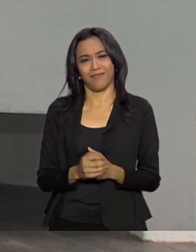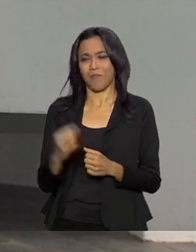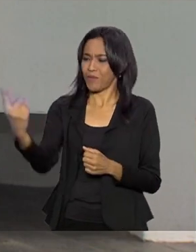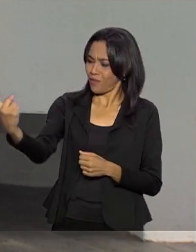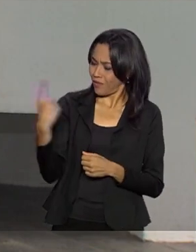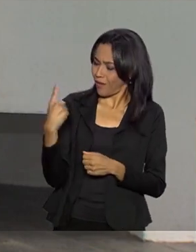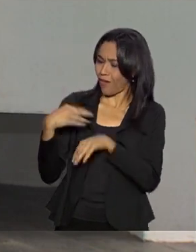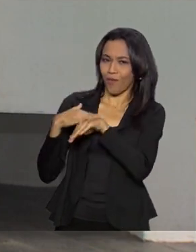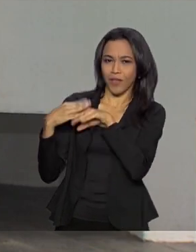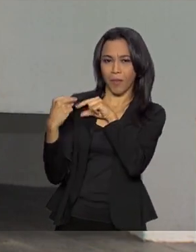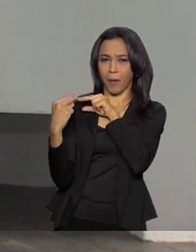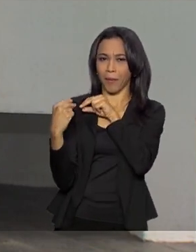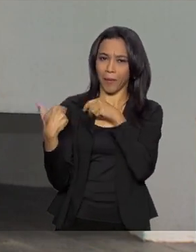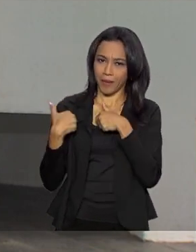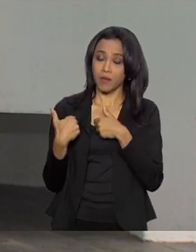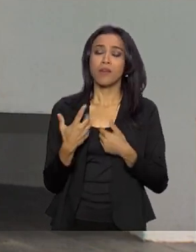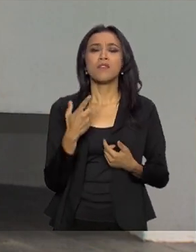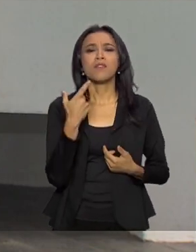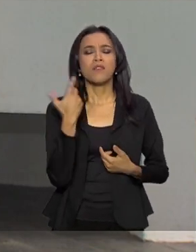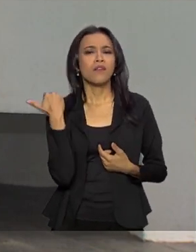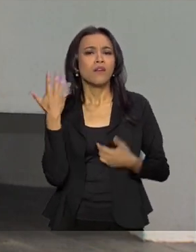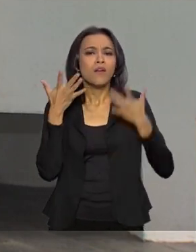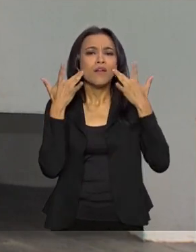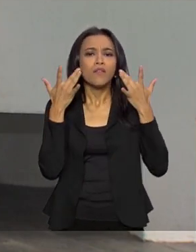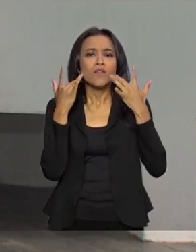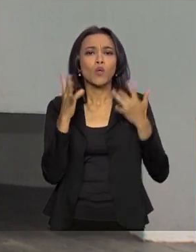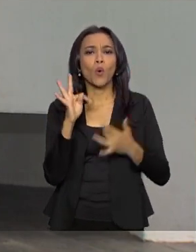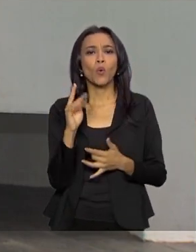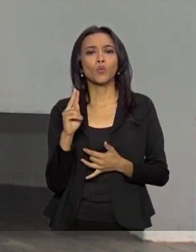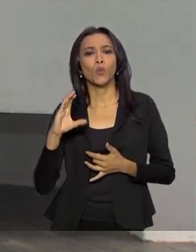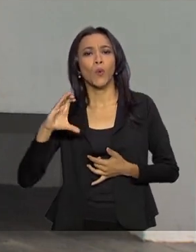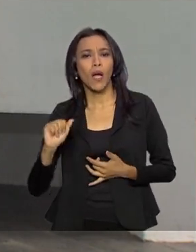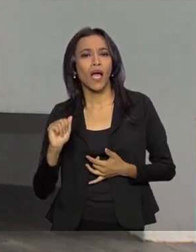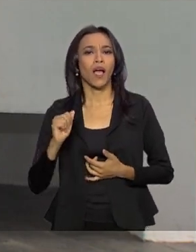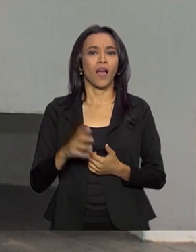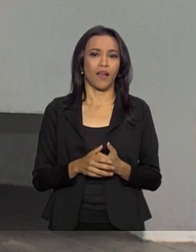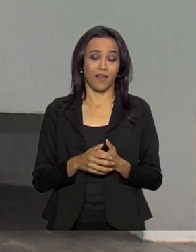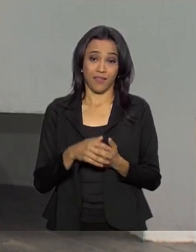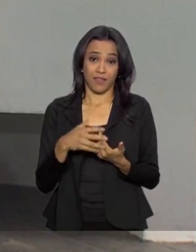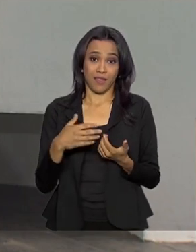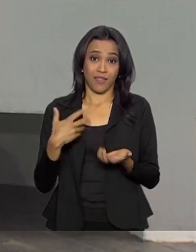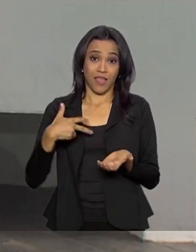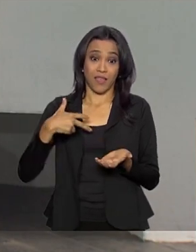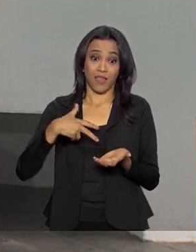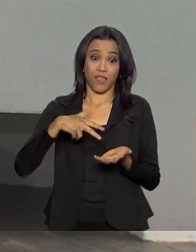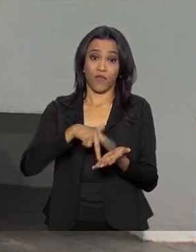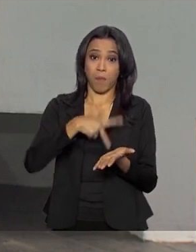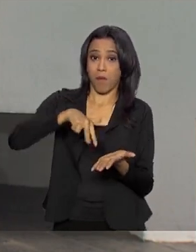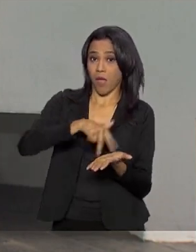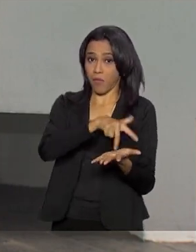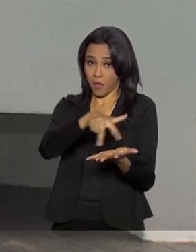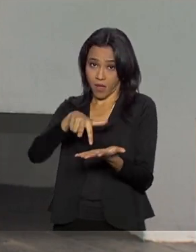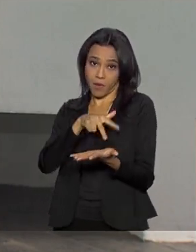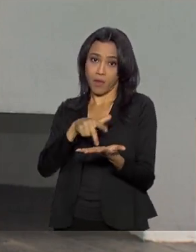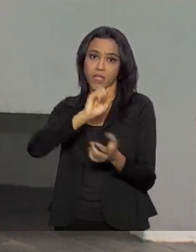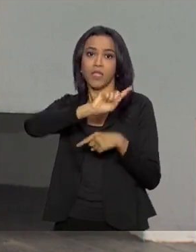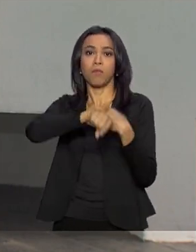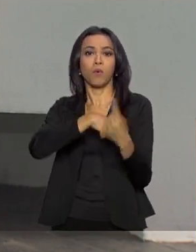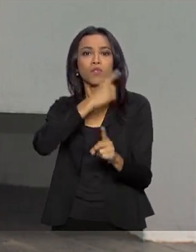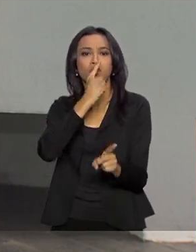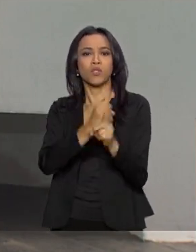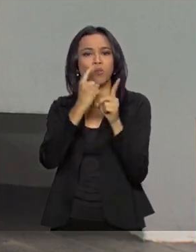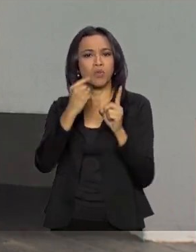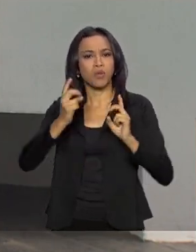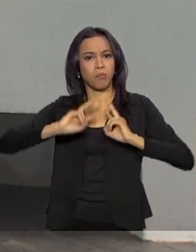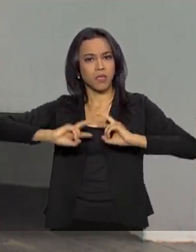peça que eu fiz com o Tuca Andrada, seis aulas de dança e seis semanas, que no fim descobriam que eu estava